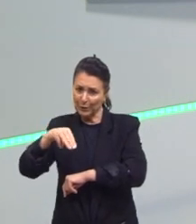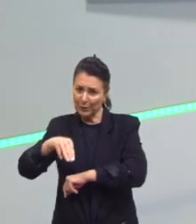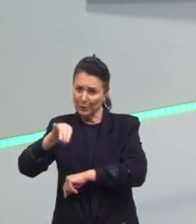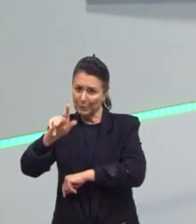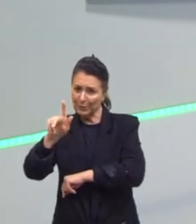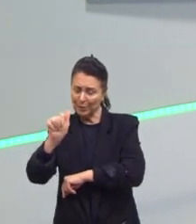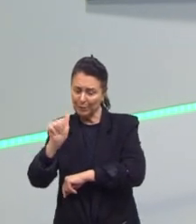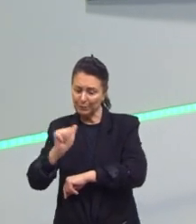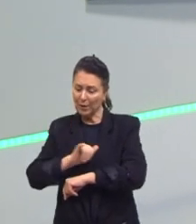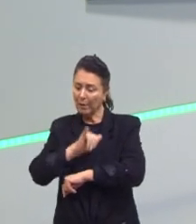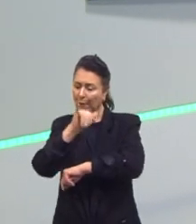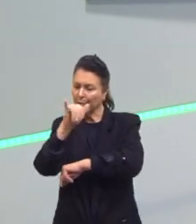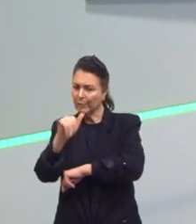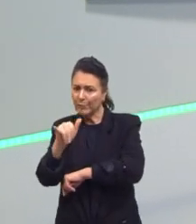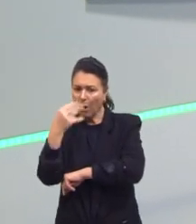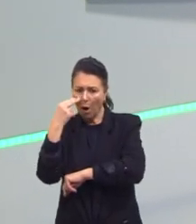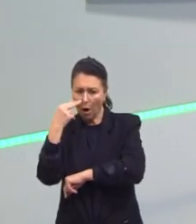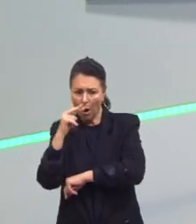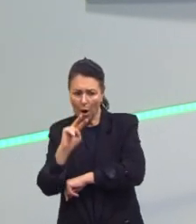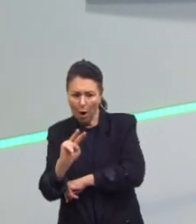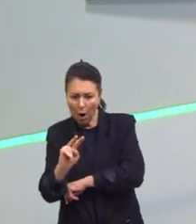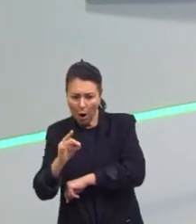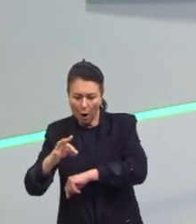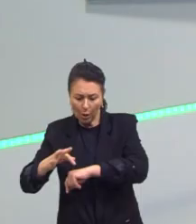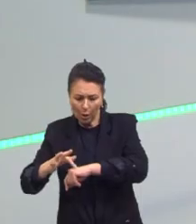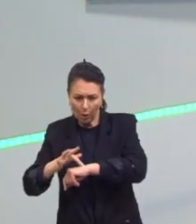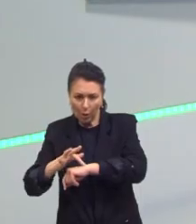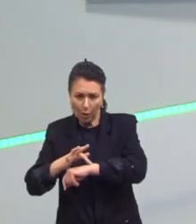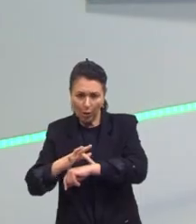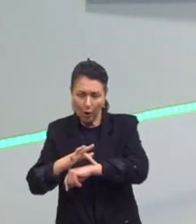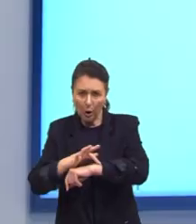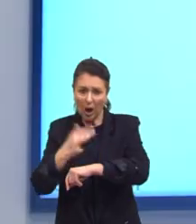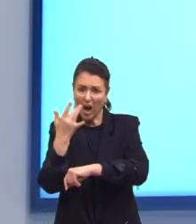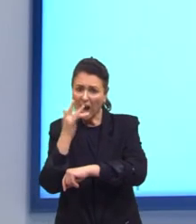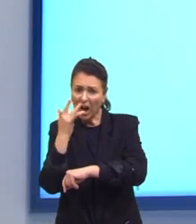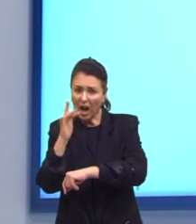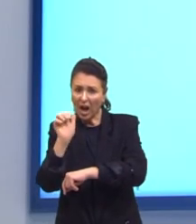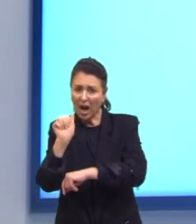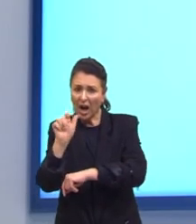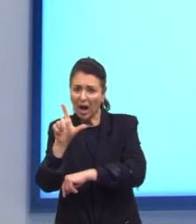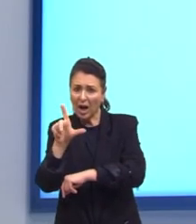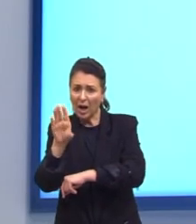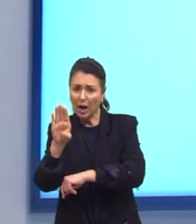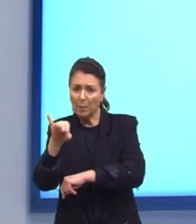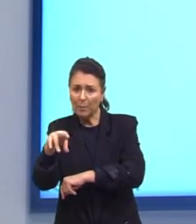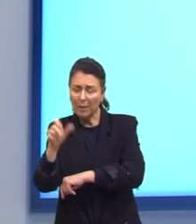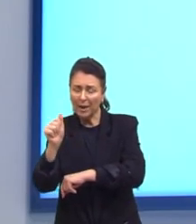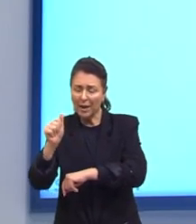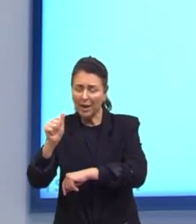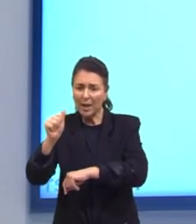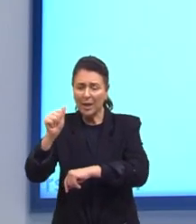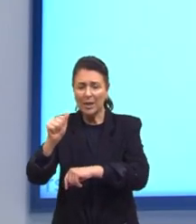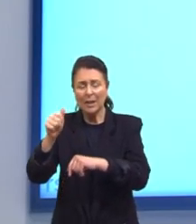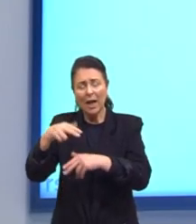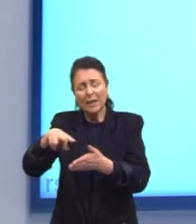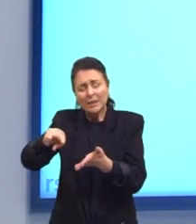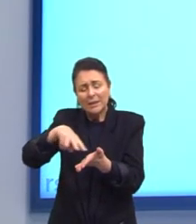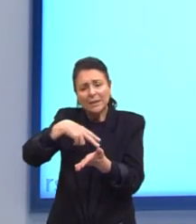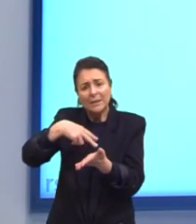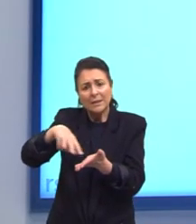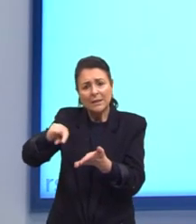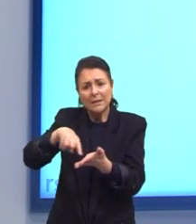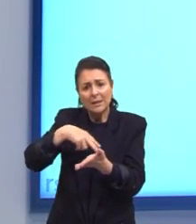diz Olha Uma formiguinha albina bailarina Porque ele enxerga as coisas Além